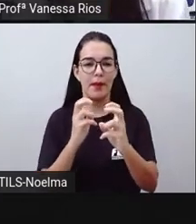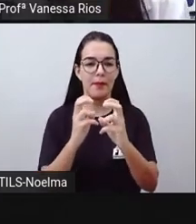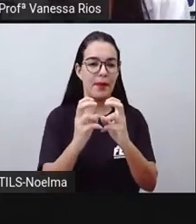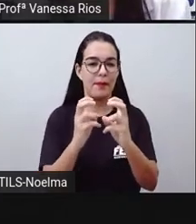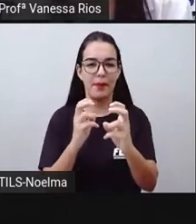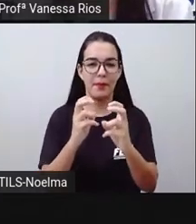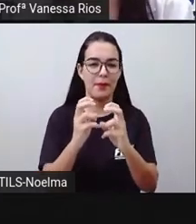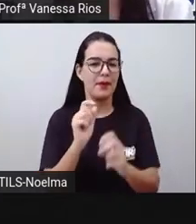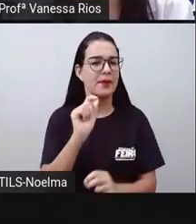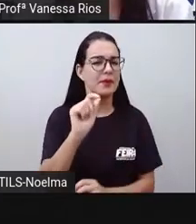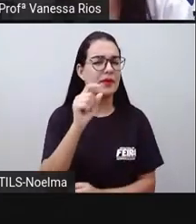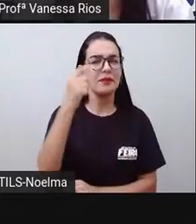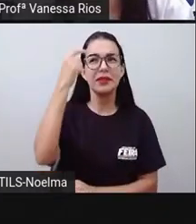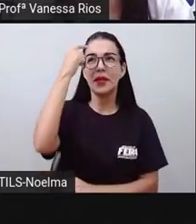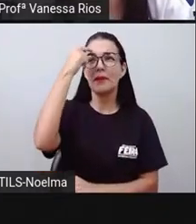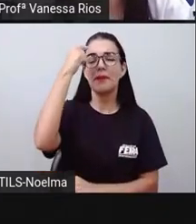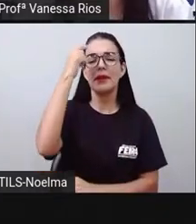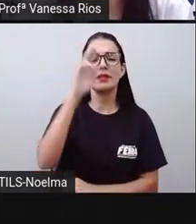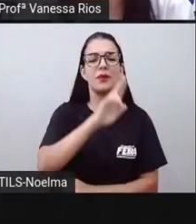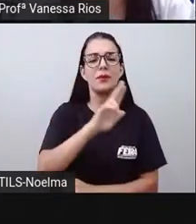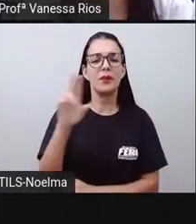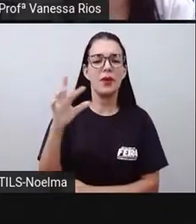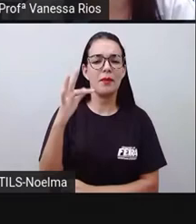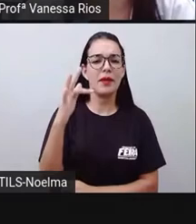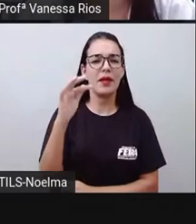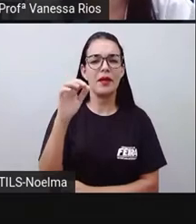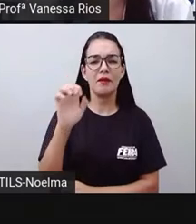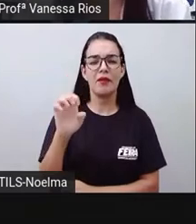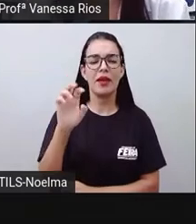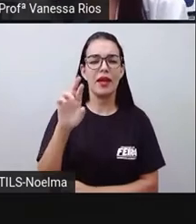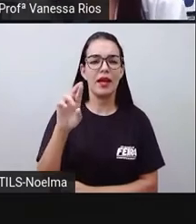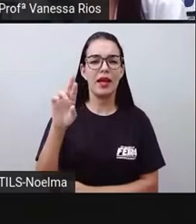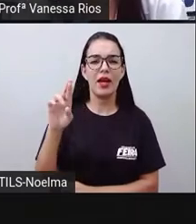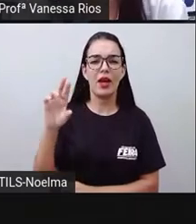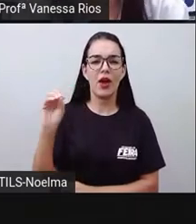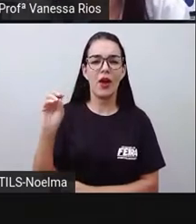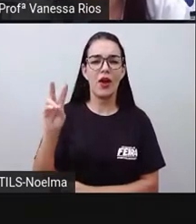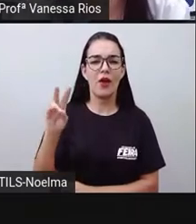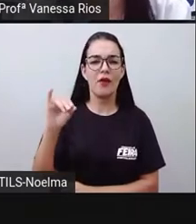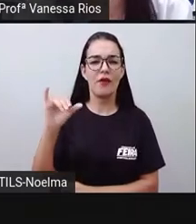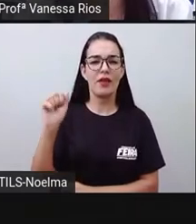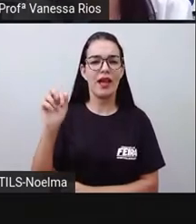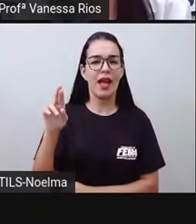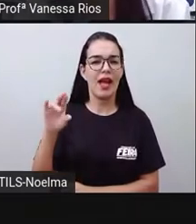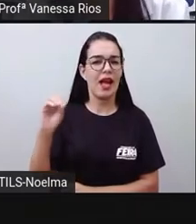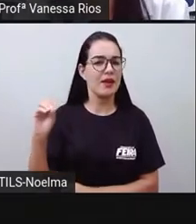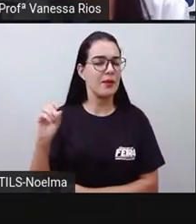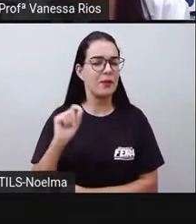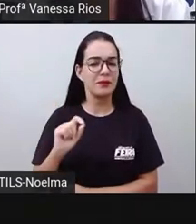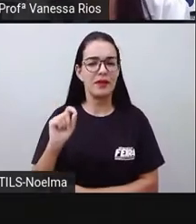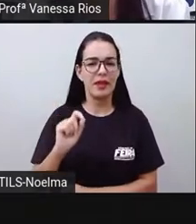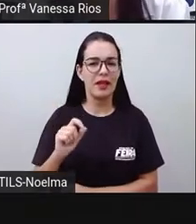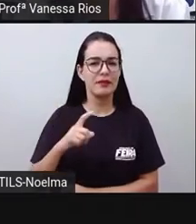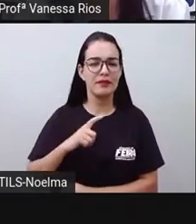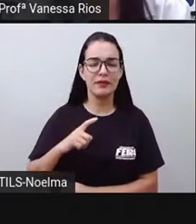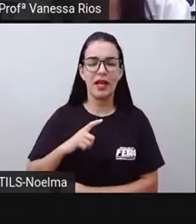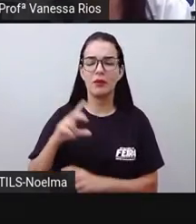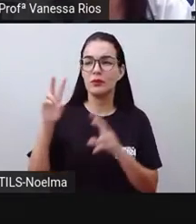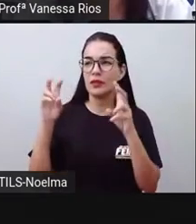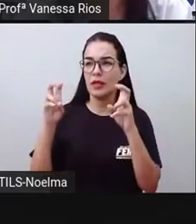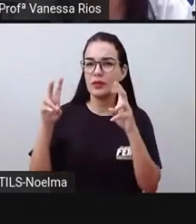título aí? que é que você pensa que nós vamos estudar? Sobre qual vai ser o assunto? Quais serão aí as informações